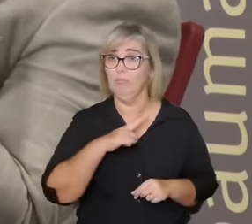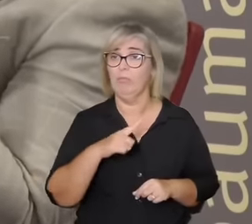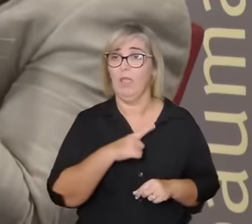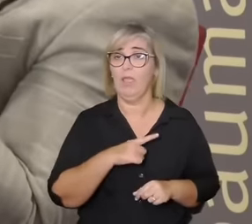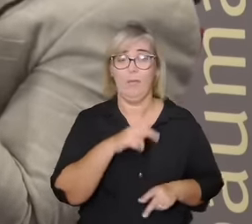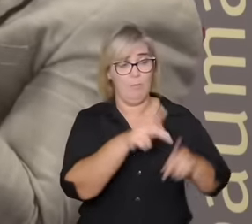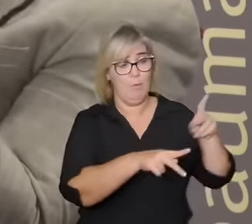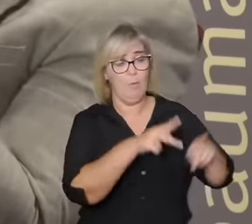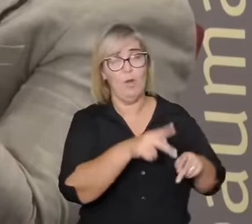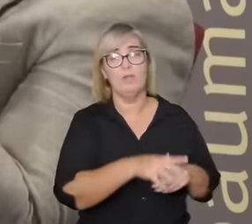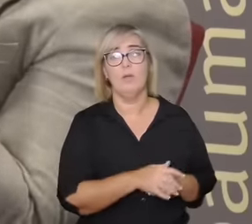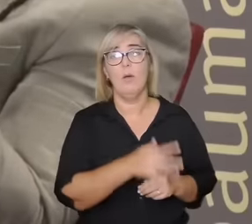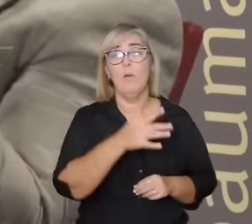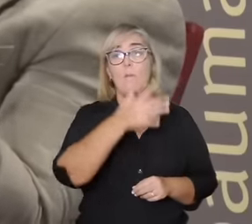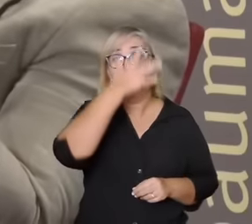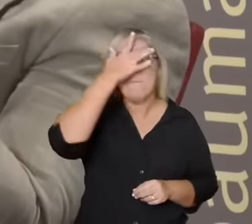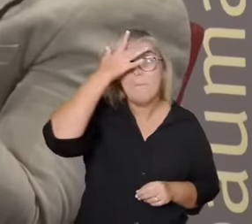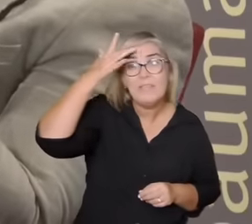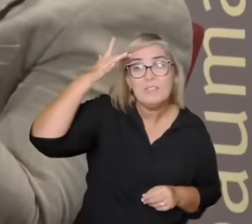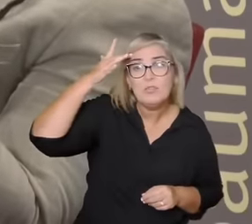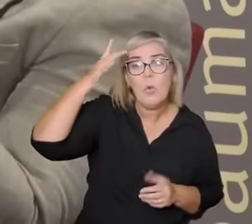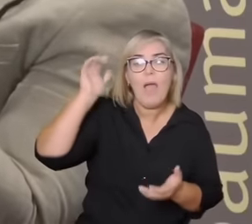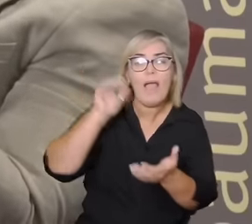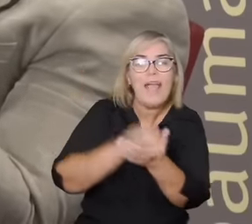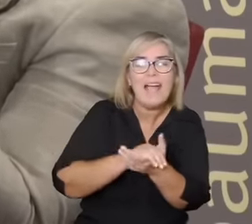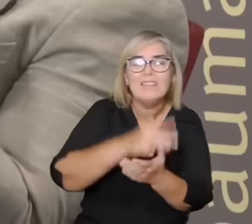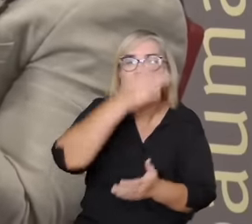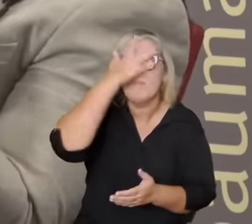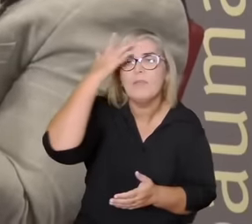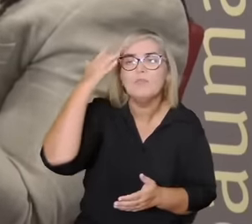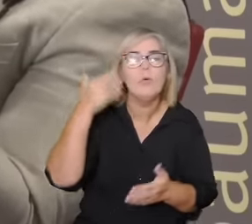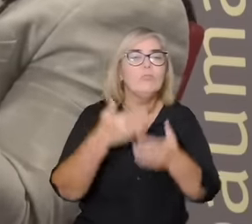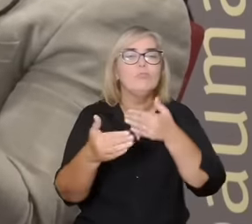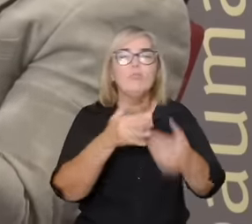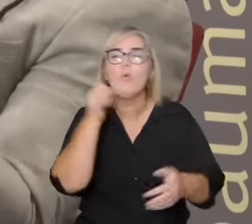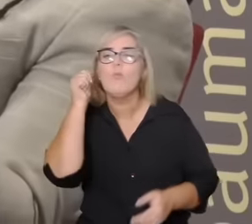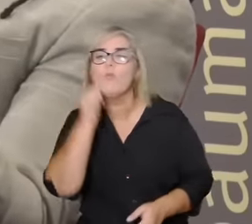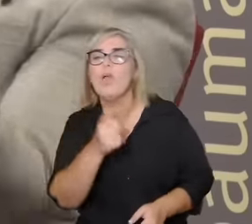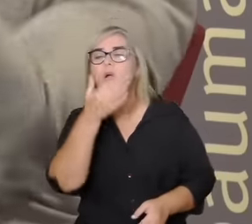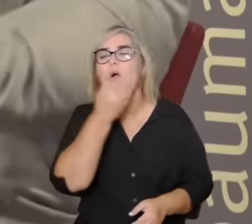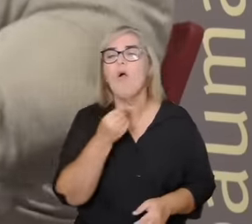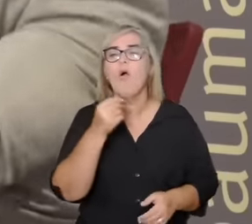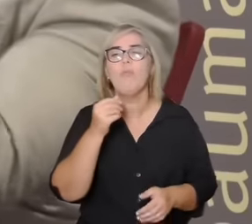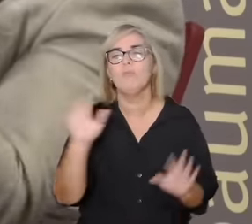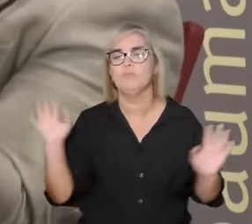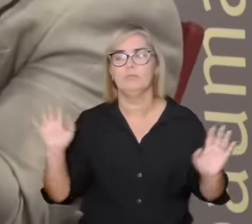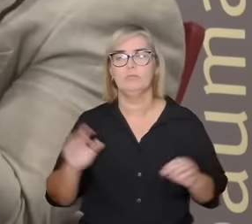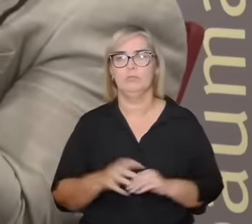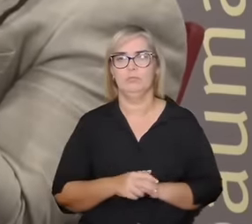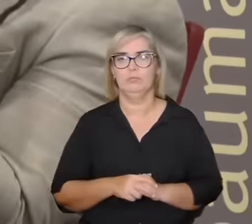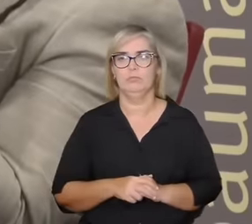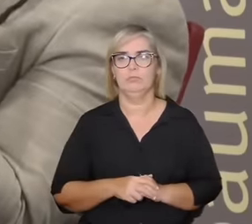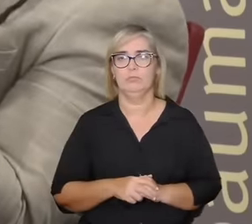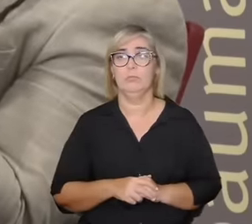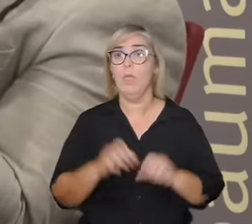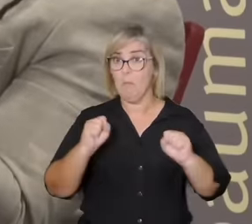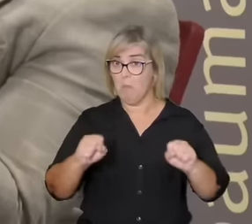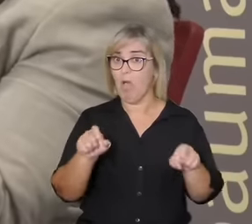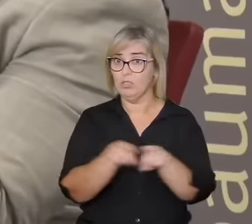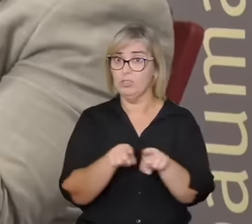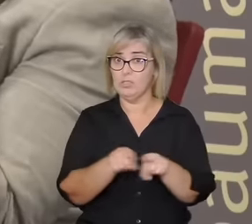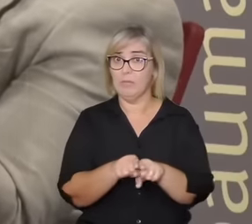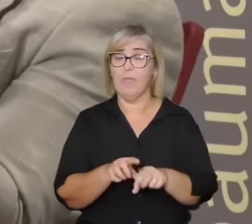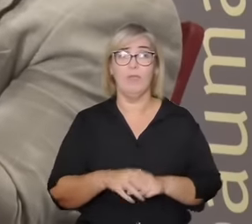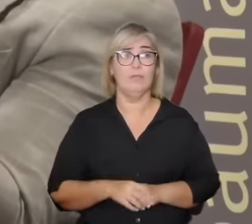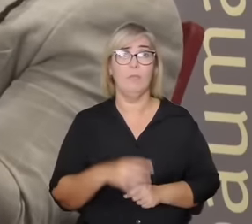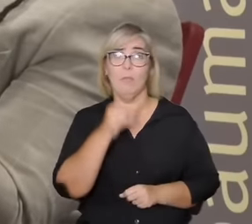e os arranjos são variados pode ter um casal que alguém dizer não, queremos mais uma pessoa na casa com a gente mais